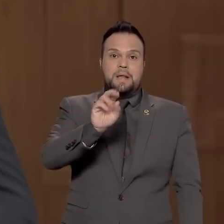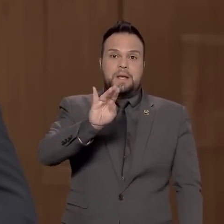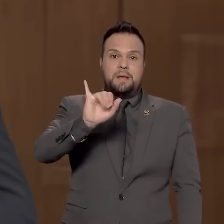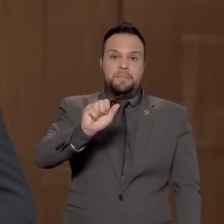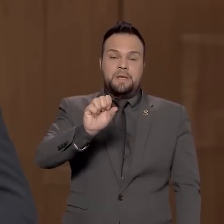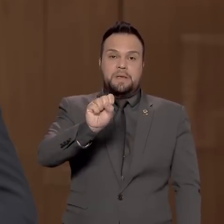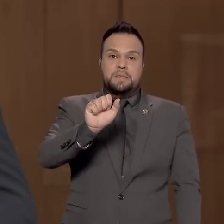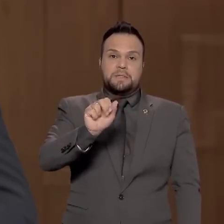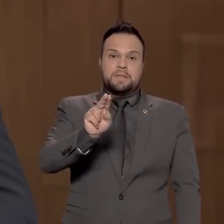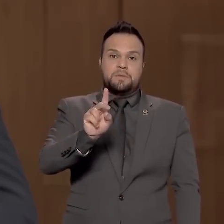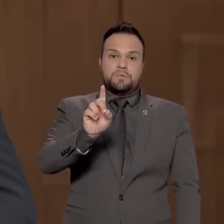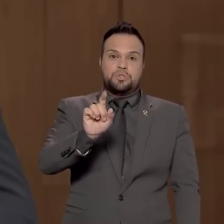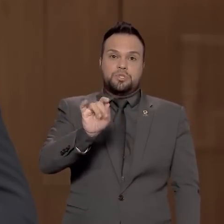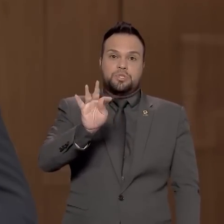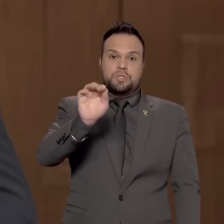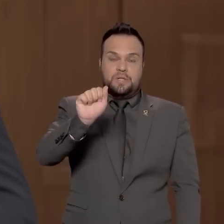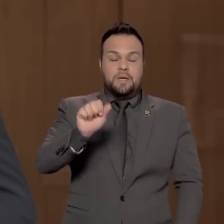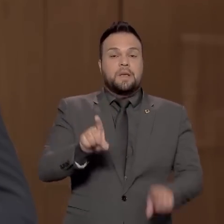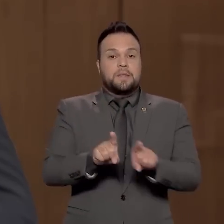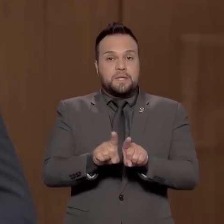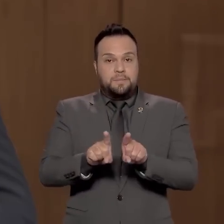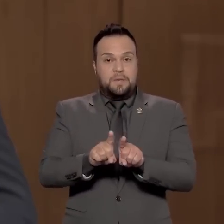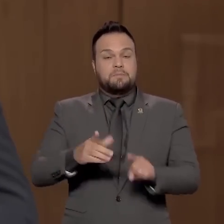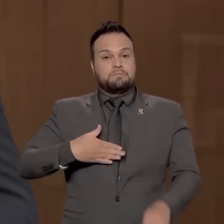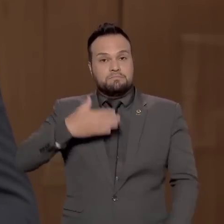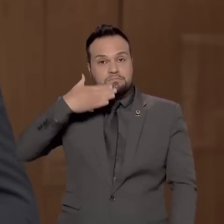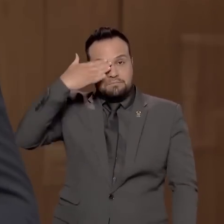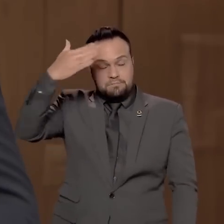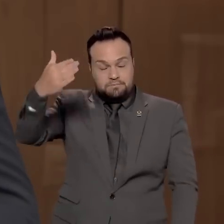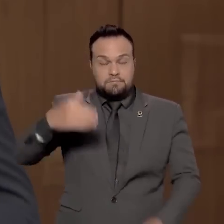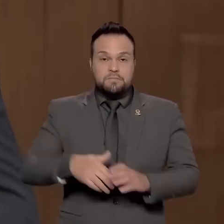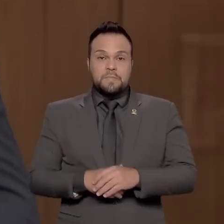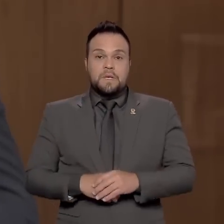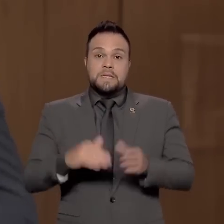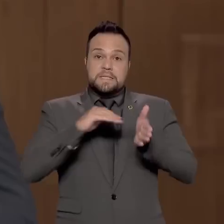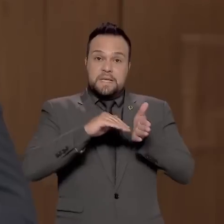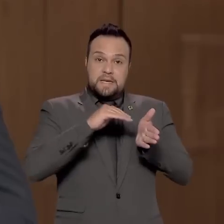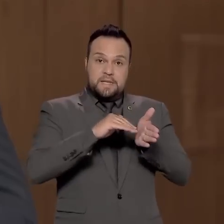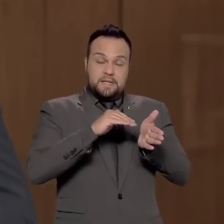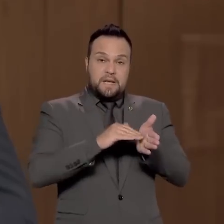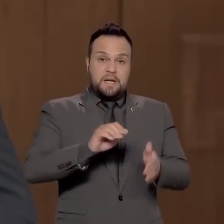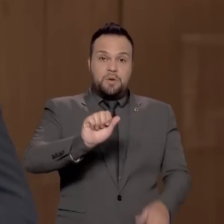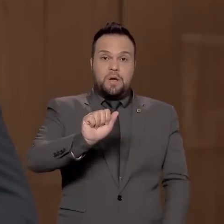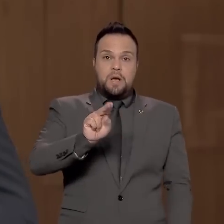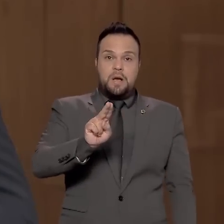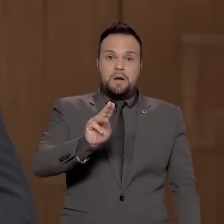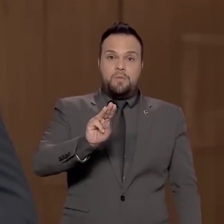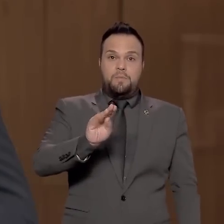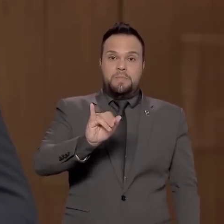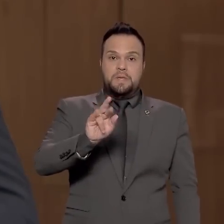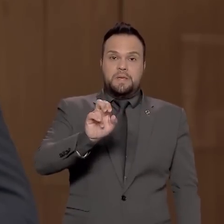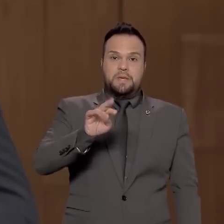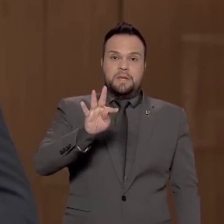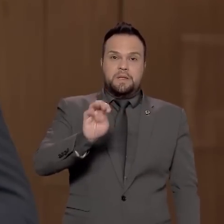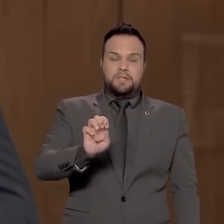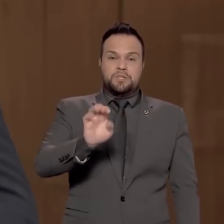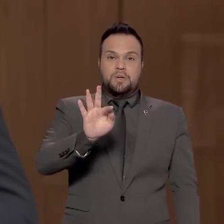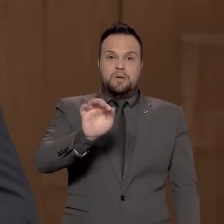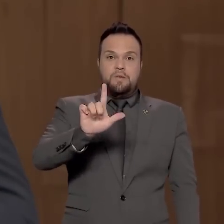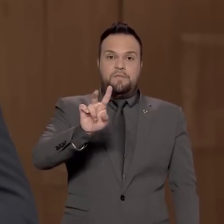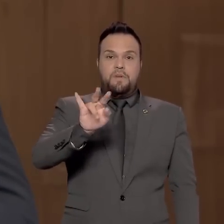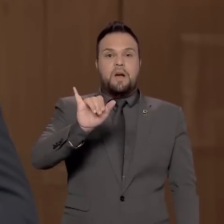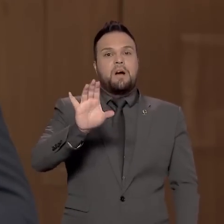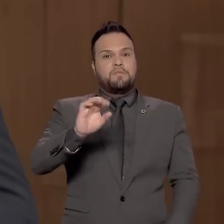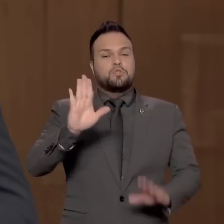presidente dos Emirados Árabes Unidos. Meu secretário de Assuntos Estratégicos, Almirante Flávio Rocha, acaba de realizar